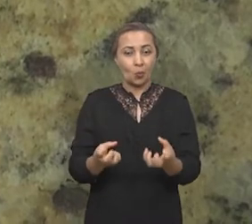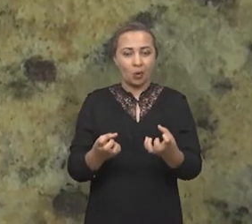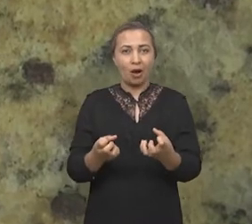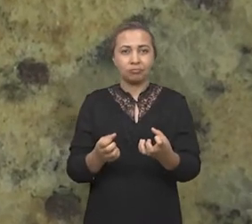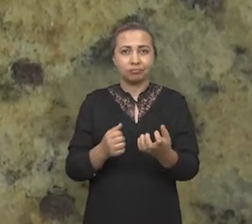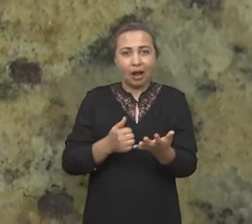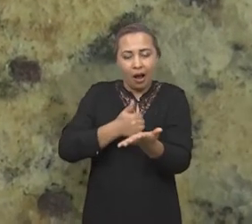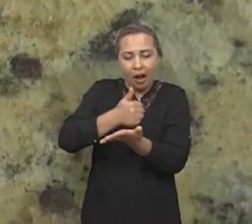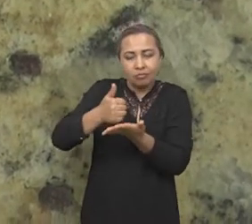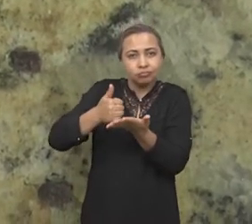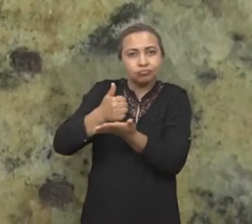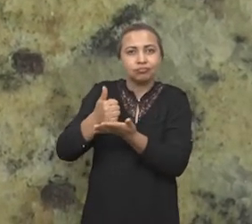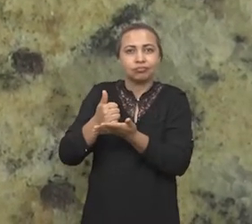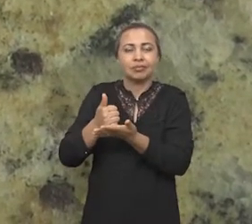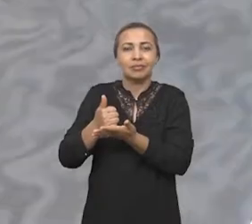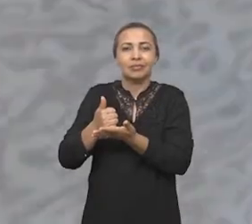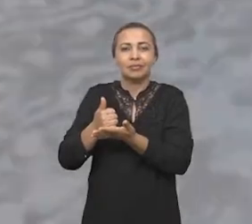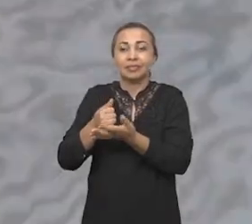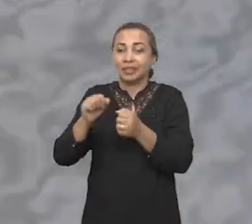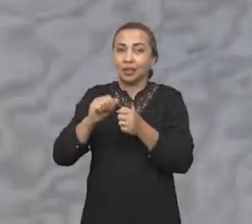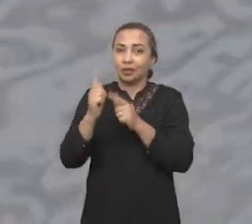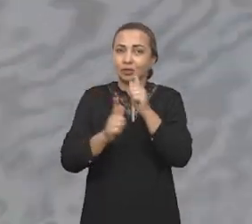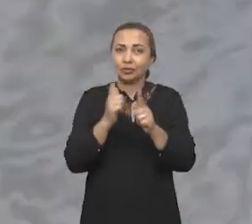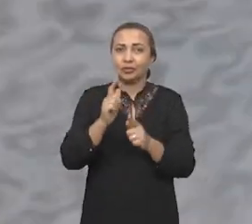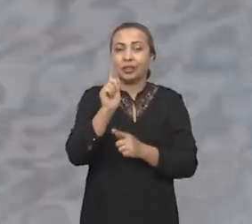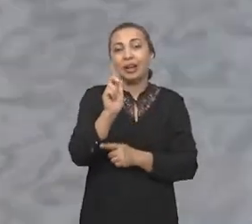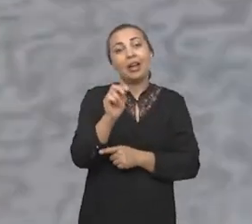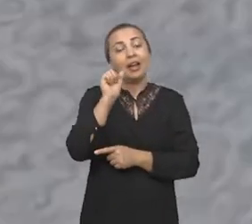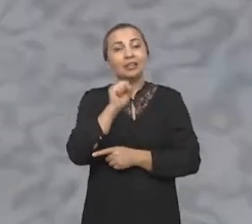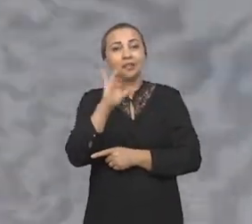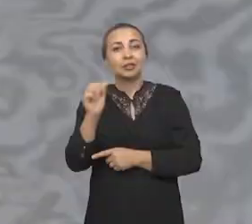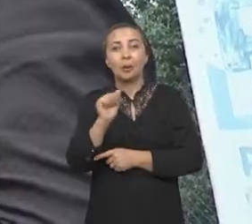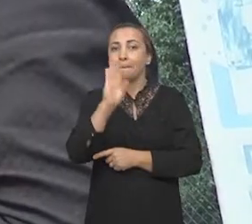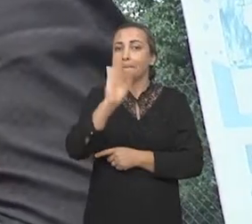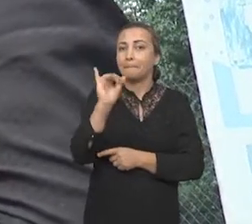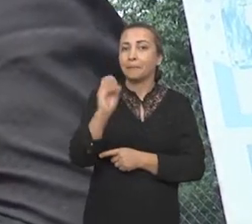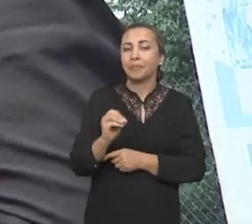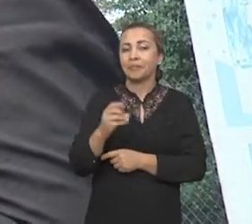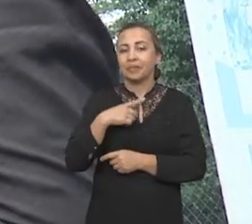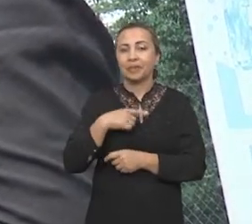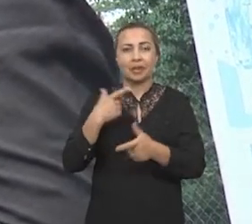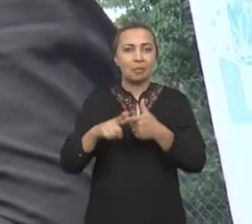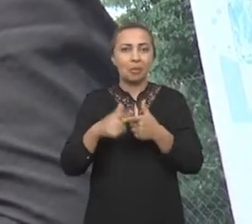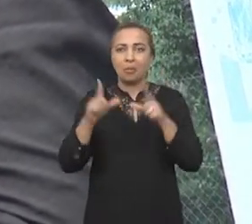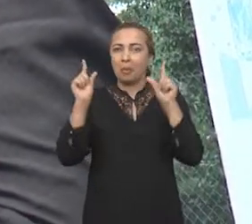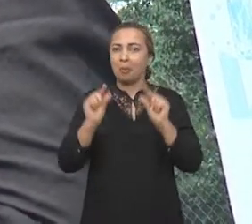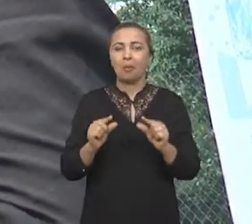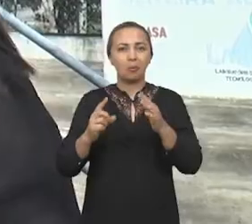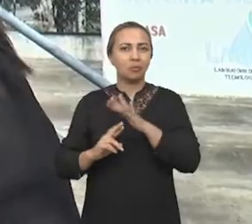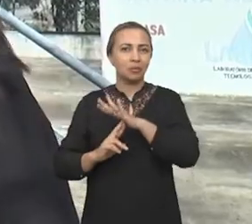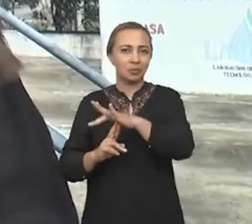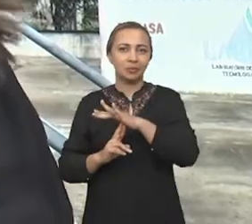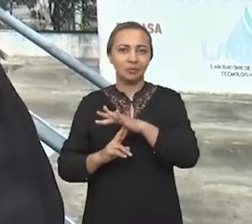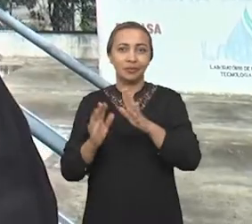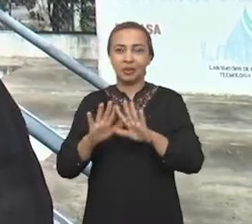substância para desenvolver o coagulante que gera resíduo biodegradável, causando menos impacto ambiental.